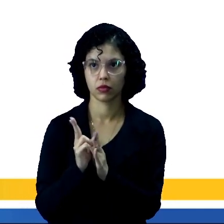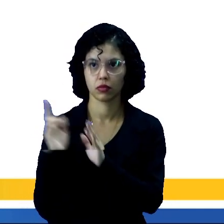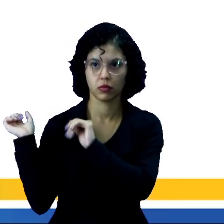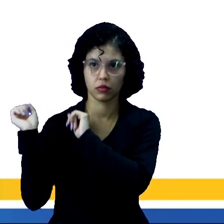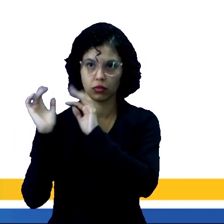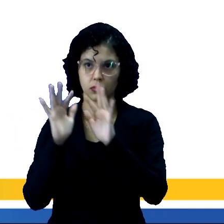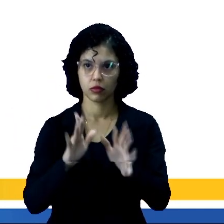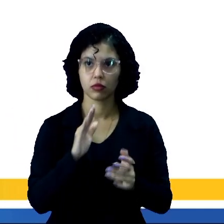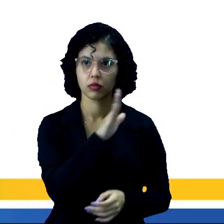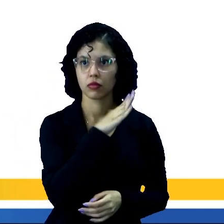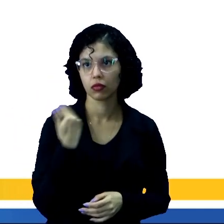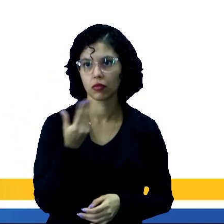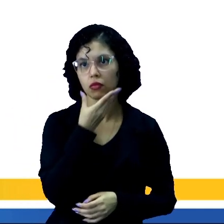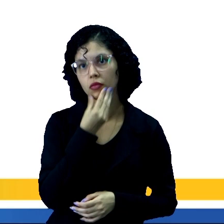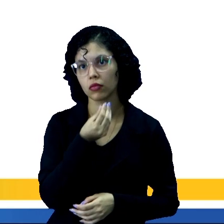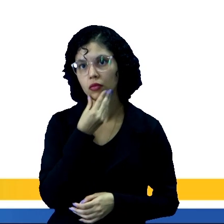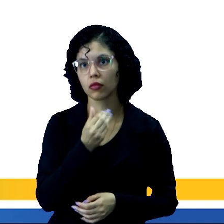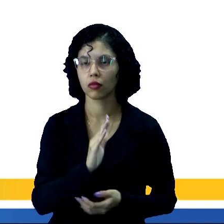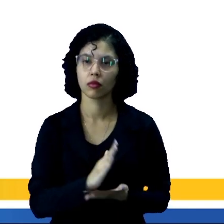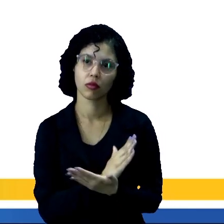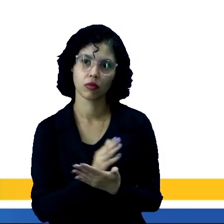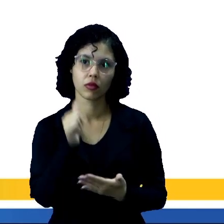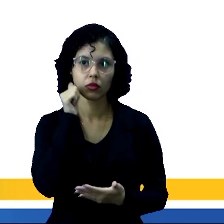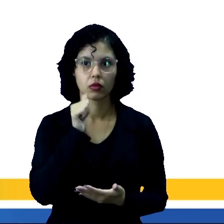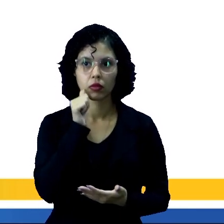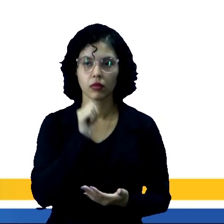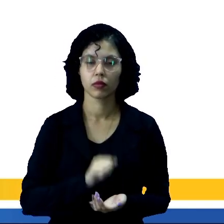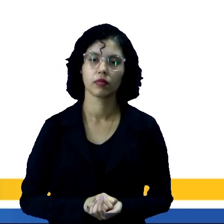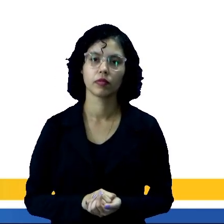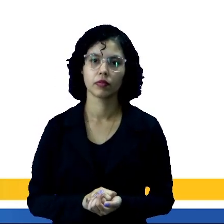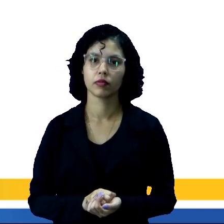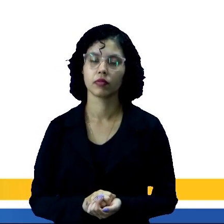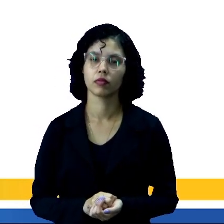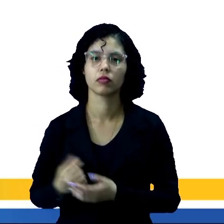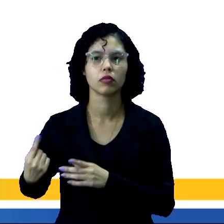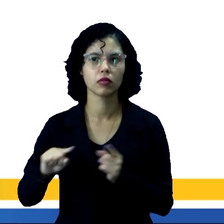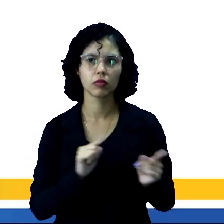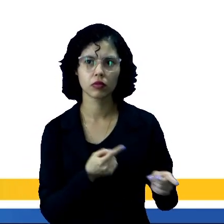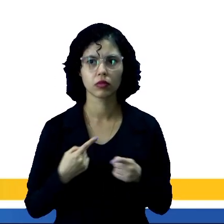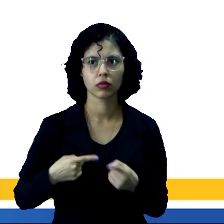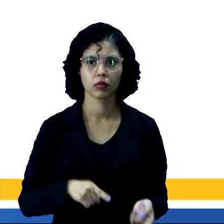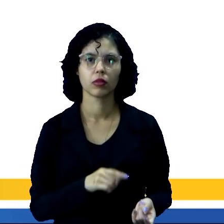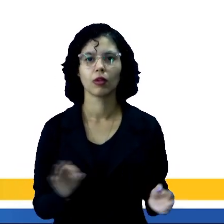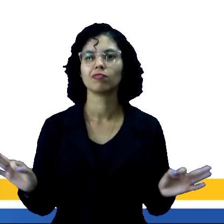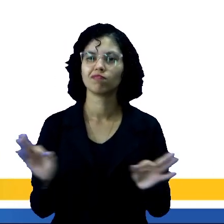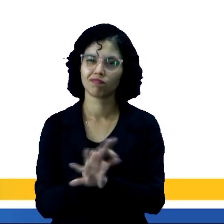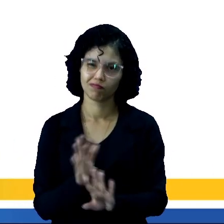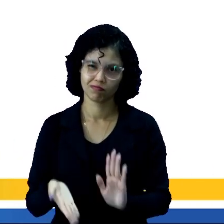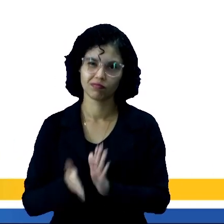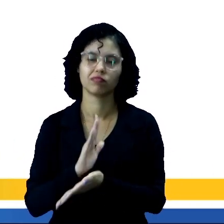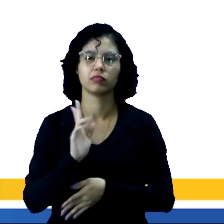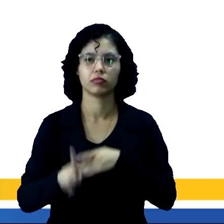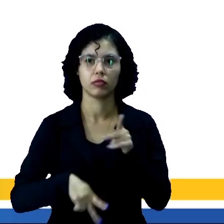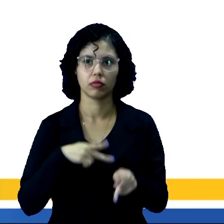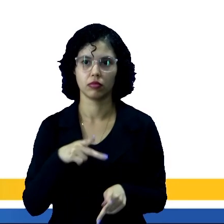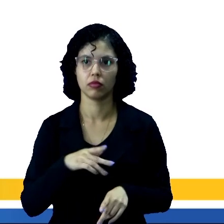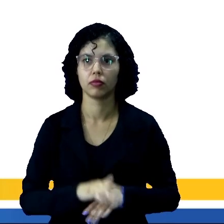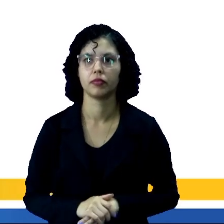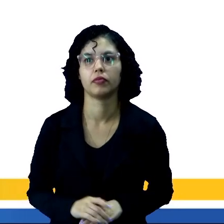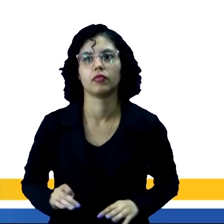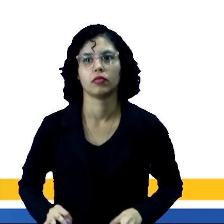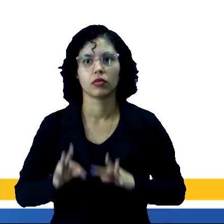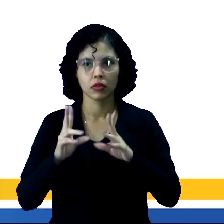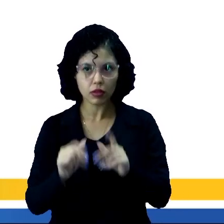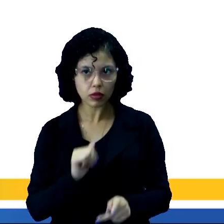invadiam as aldeias e matavam homens e mulheres, provocando um verdadeiro extermínio dessas populações. Então